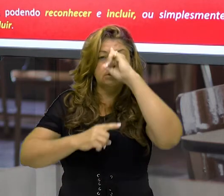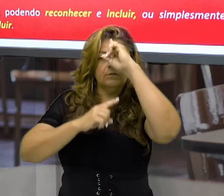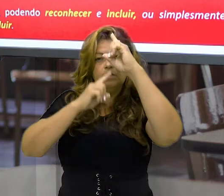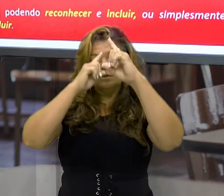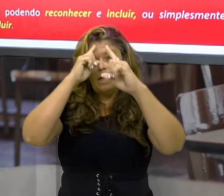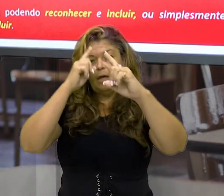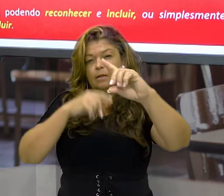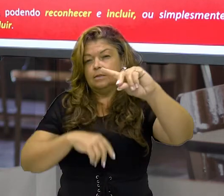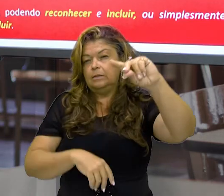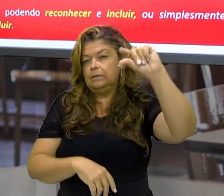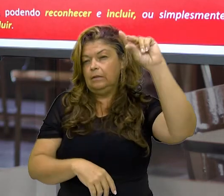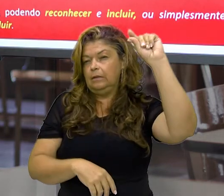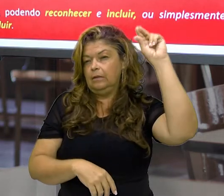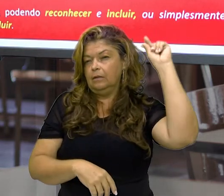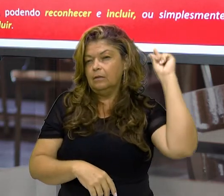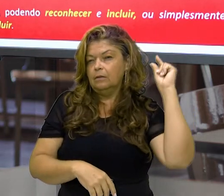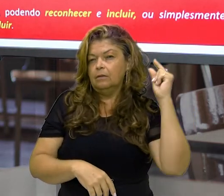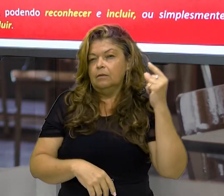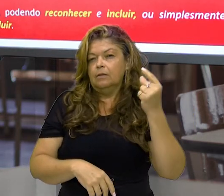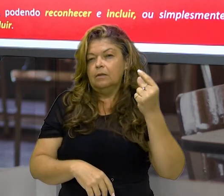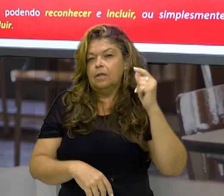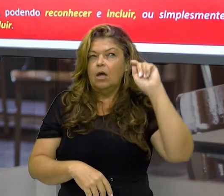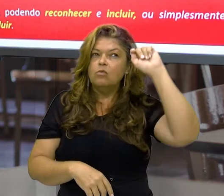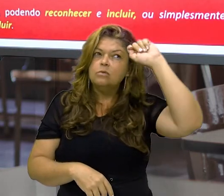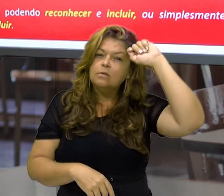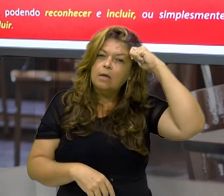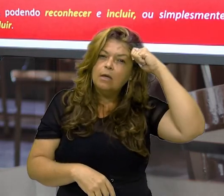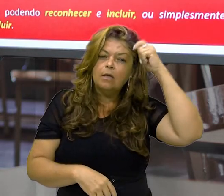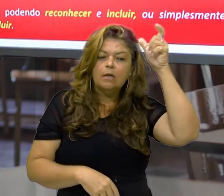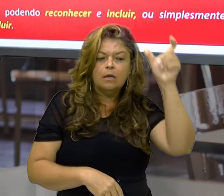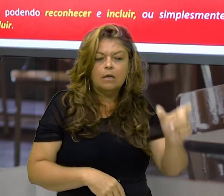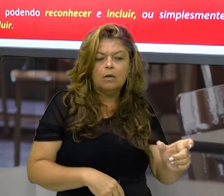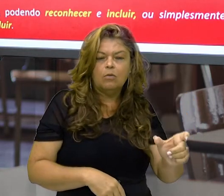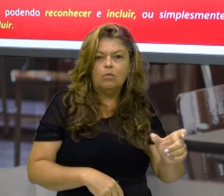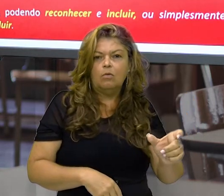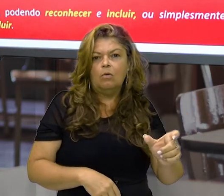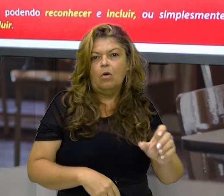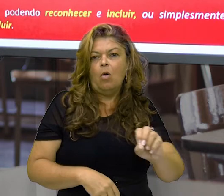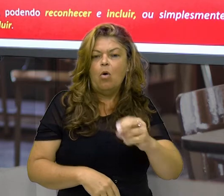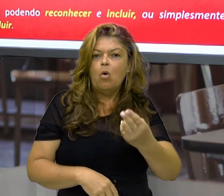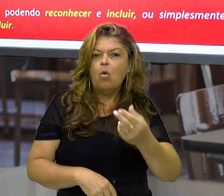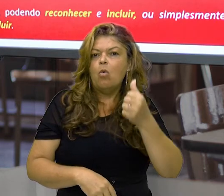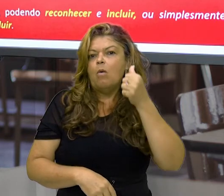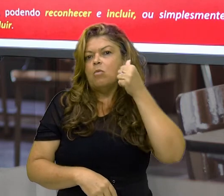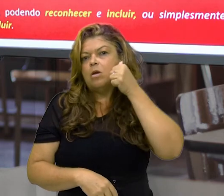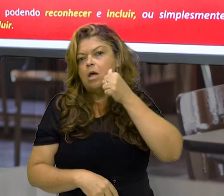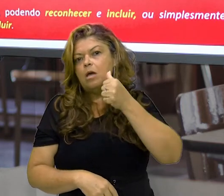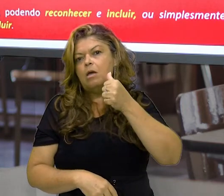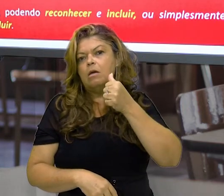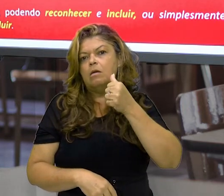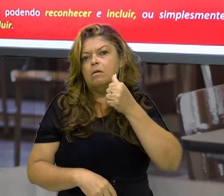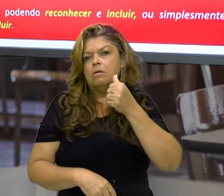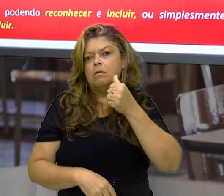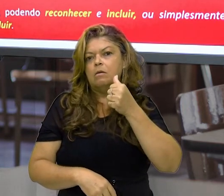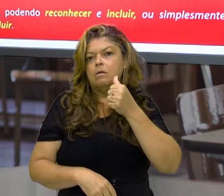o negro ou a mulher ou o indígena